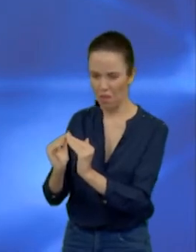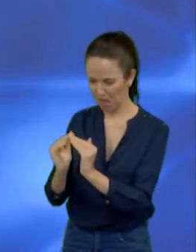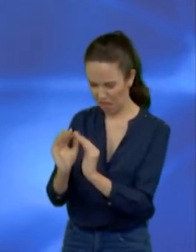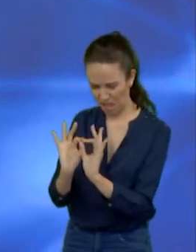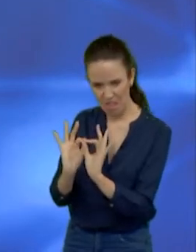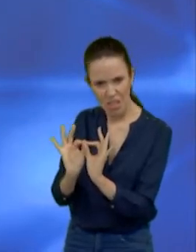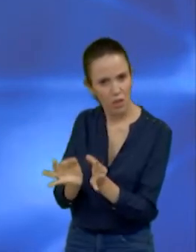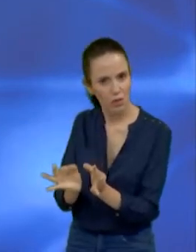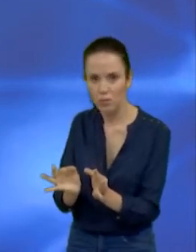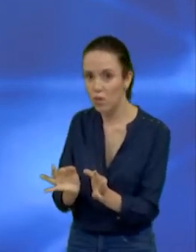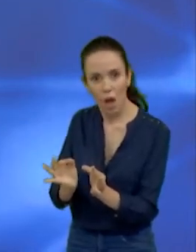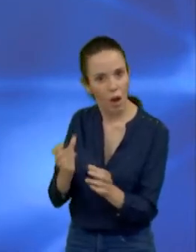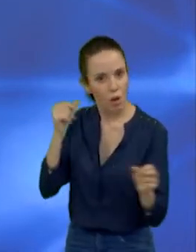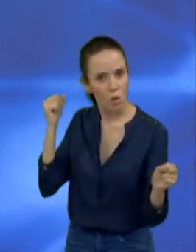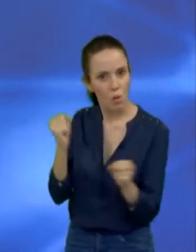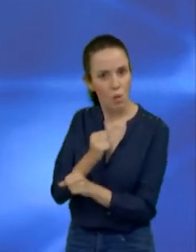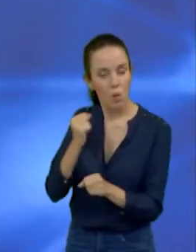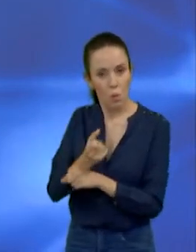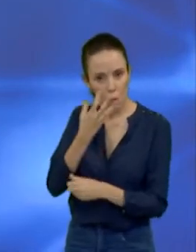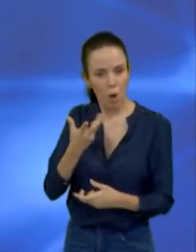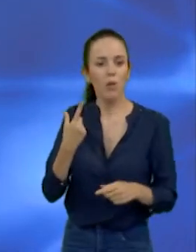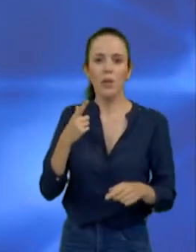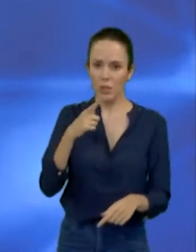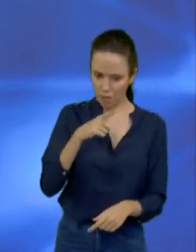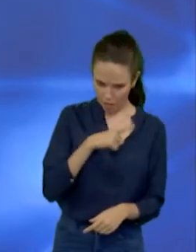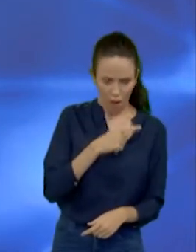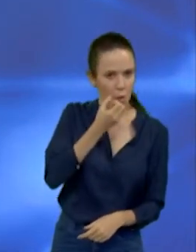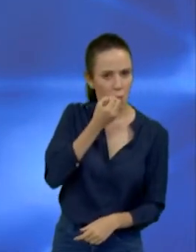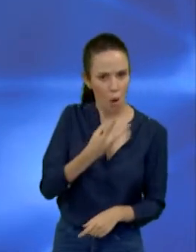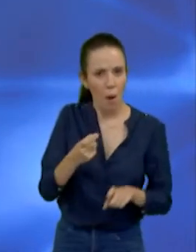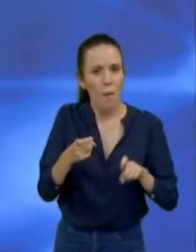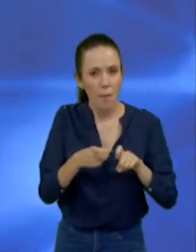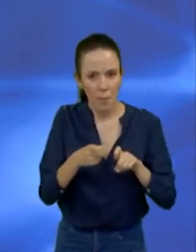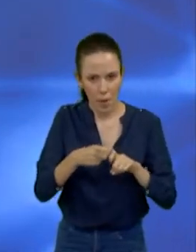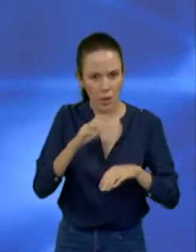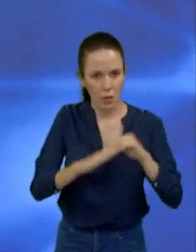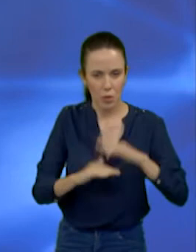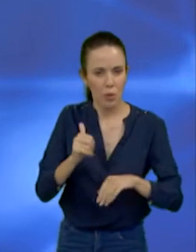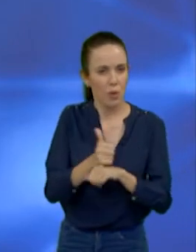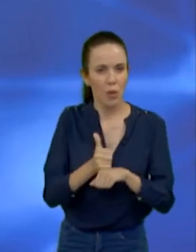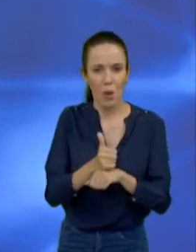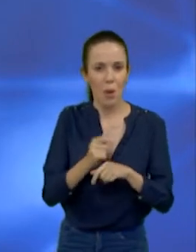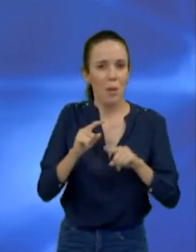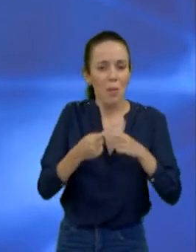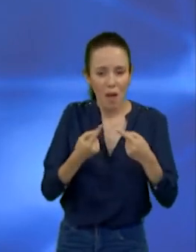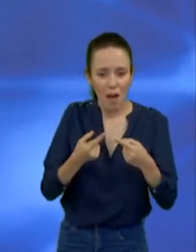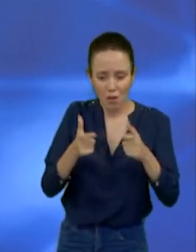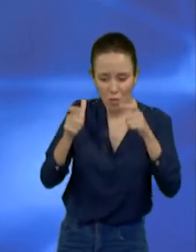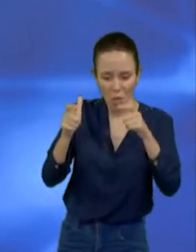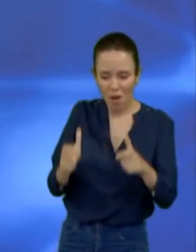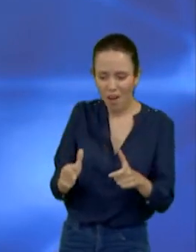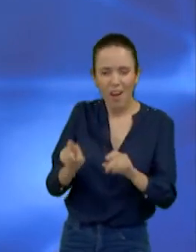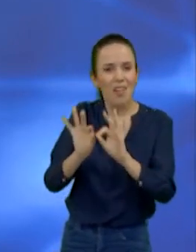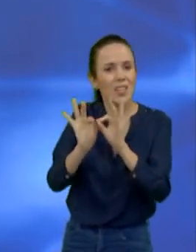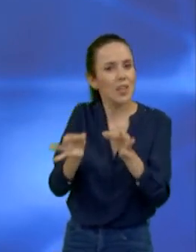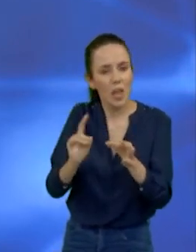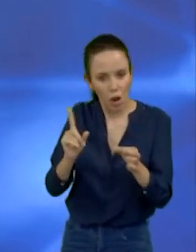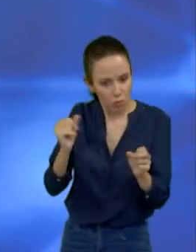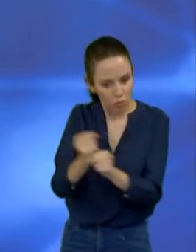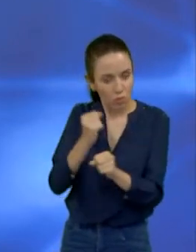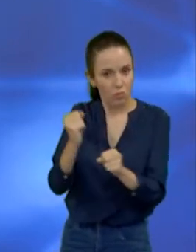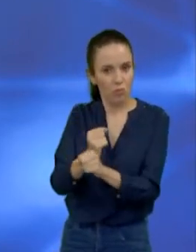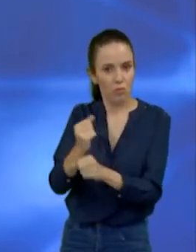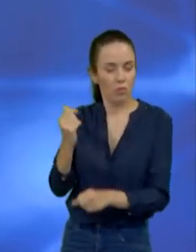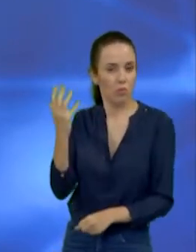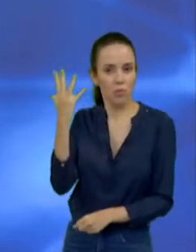profissional. Nós temos bons profissionais, mas, infelizmente, não tem um prédio adequado. Vamos construir nosso governo, isso